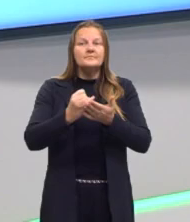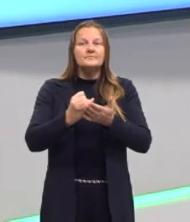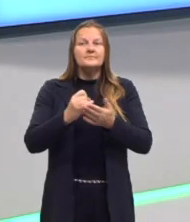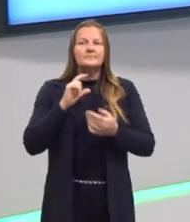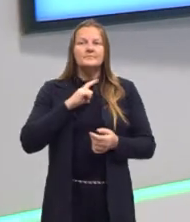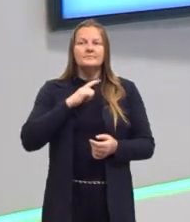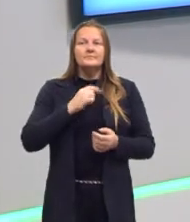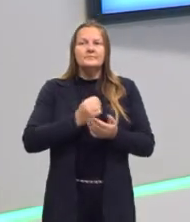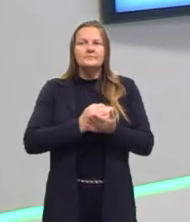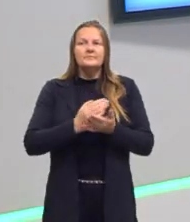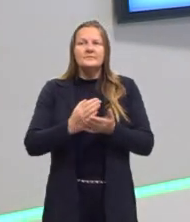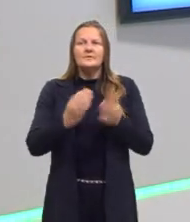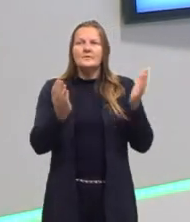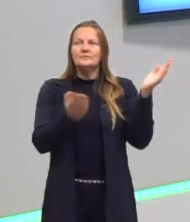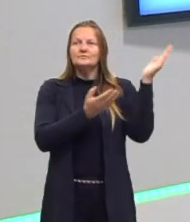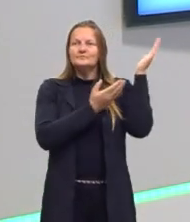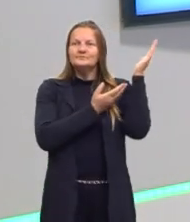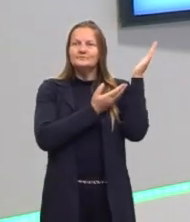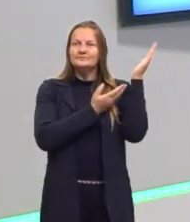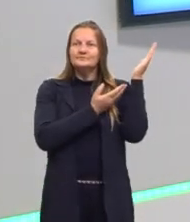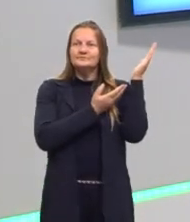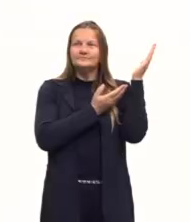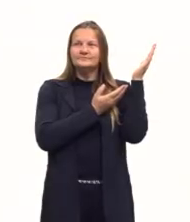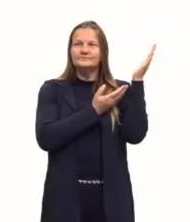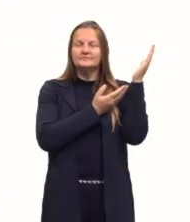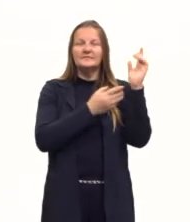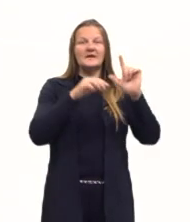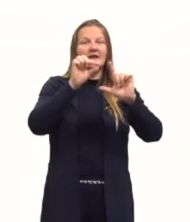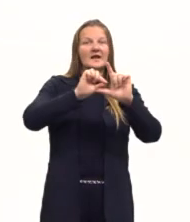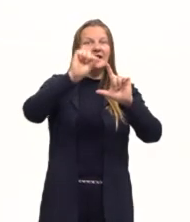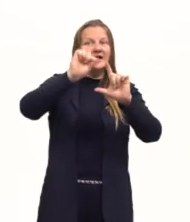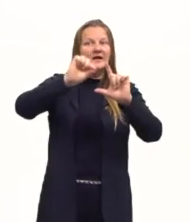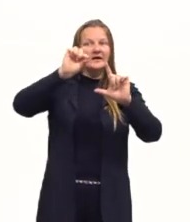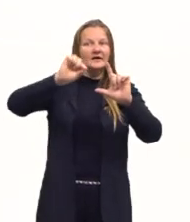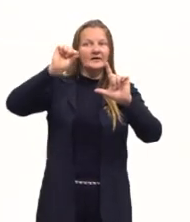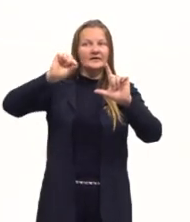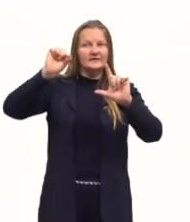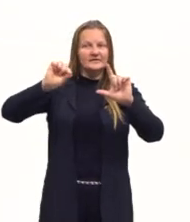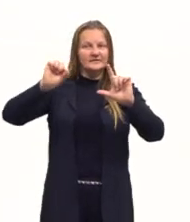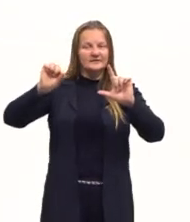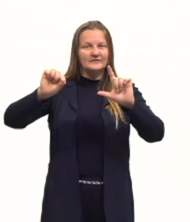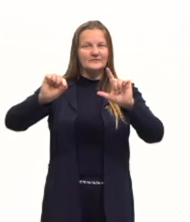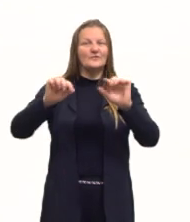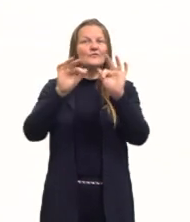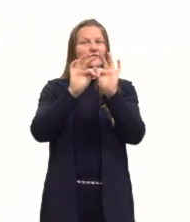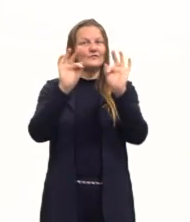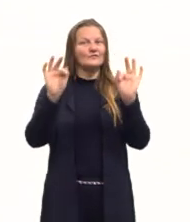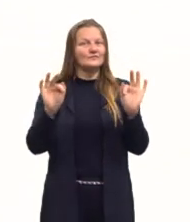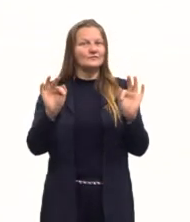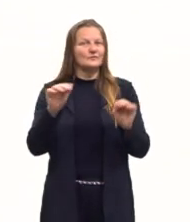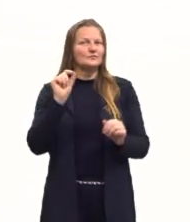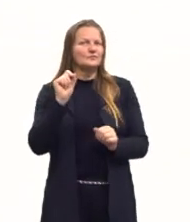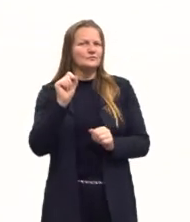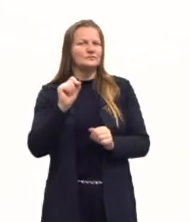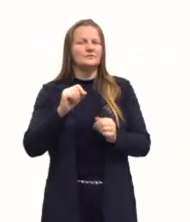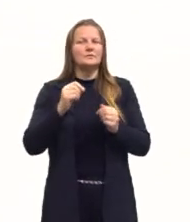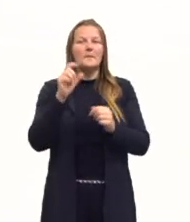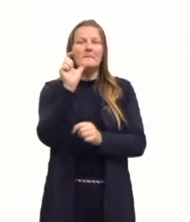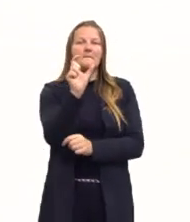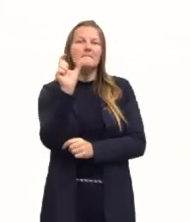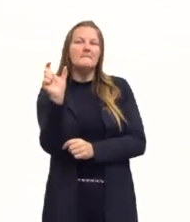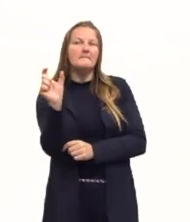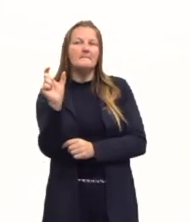iniciar vendo os gráficos e funções. Vamos ver um pouquinho o que significa todos esses